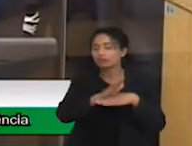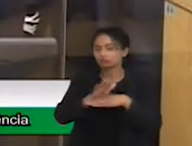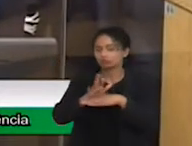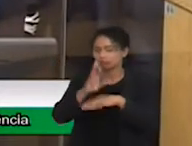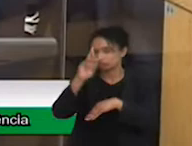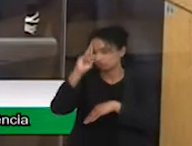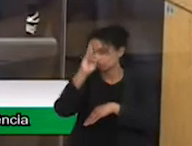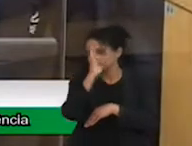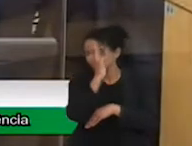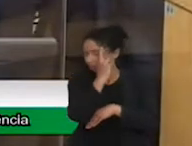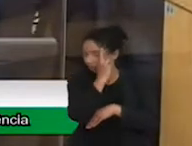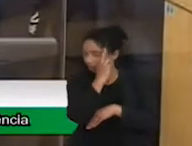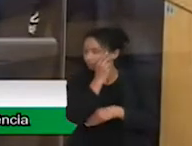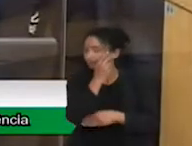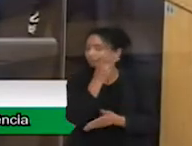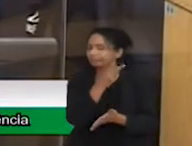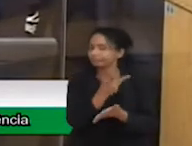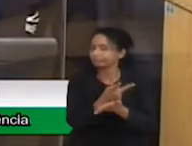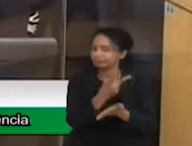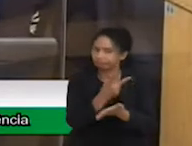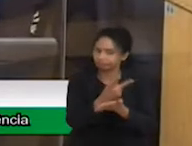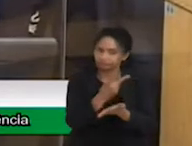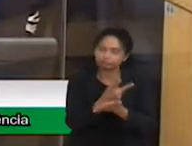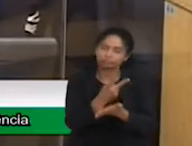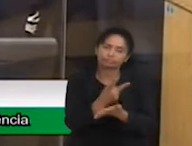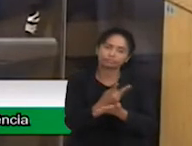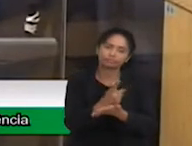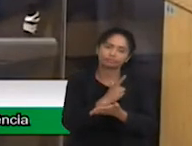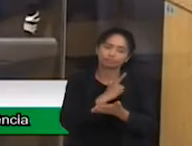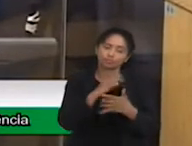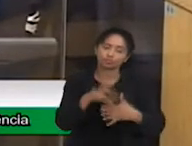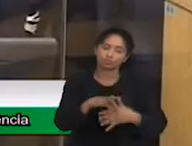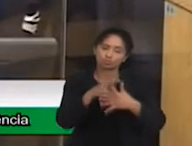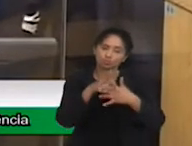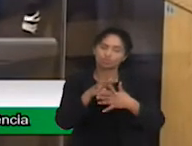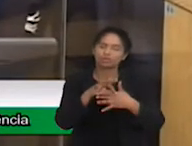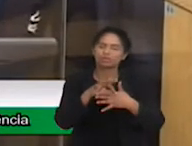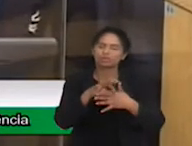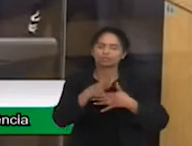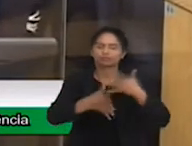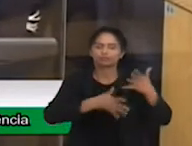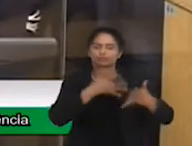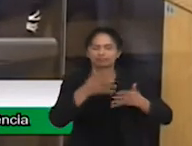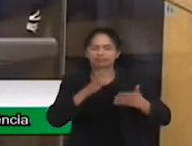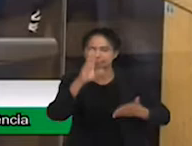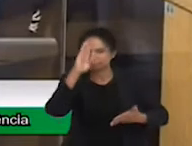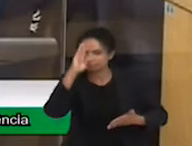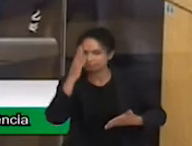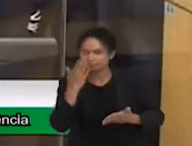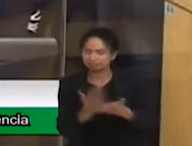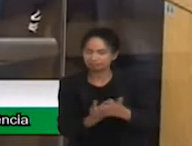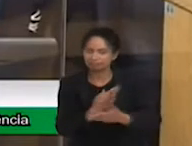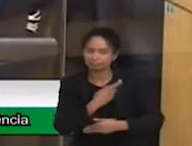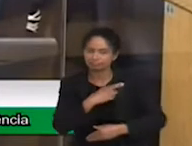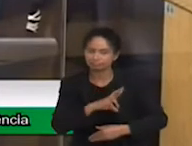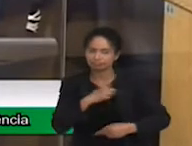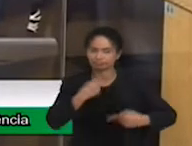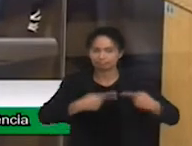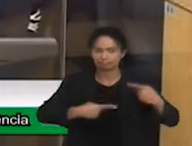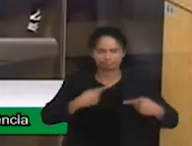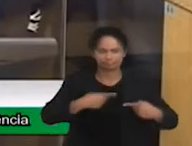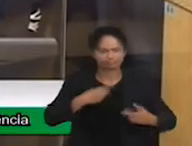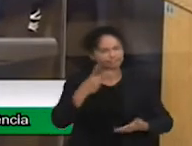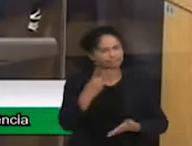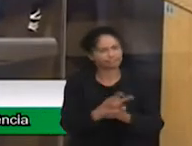as principais lideranças. Queria falar, independente de crença, religião, política, sempre tratou todo mundo muito bem.